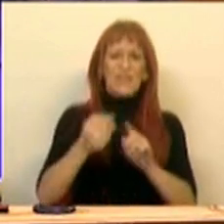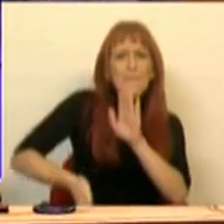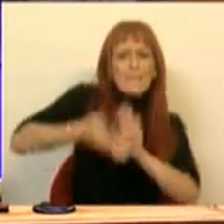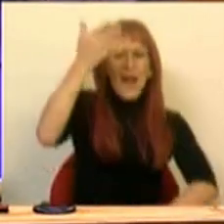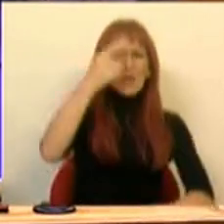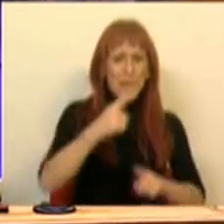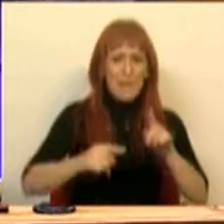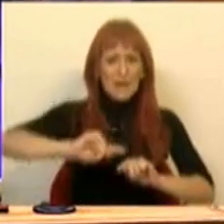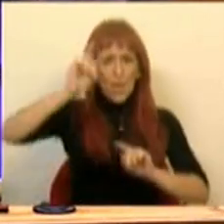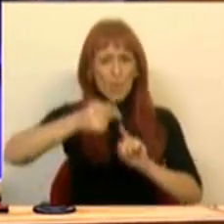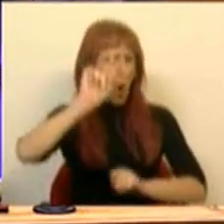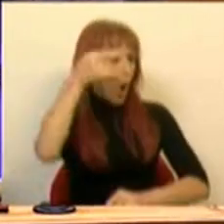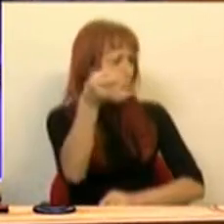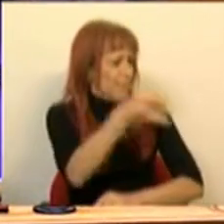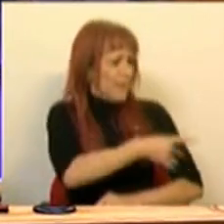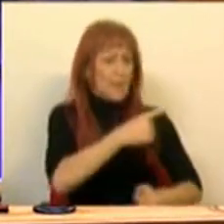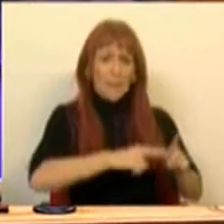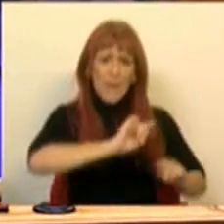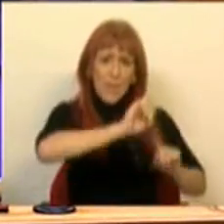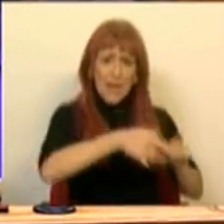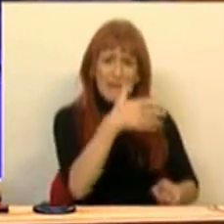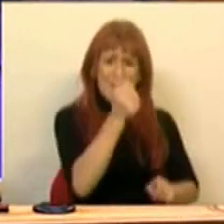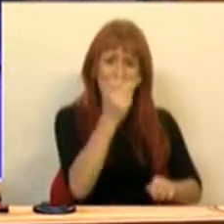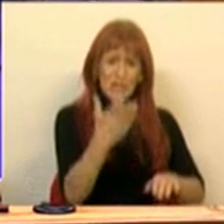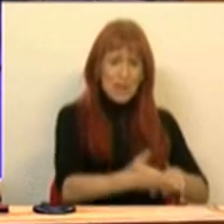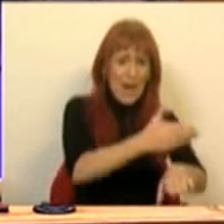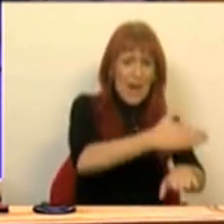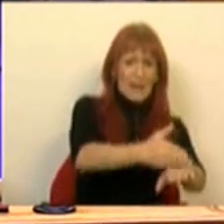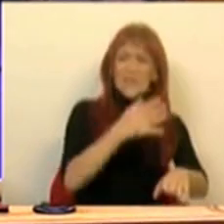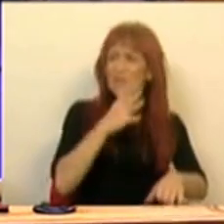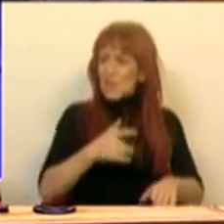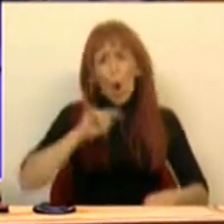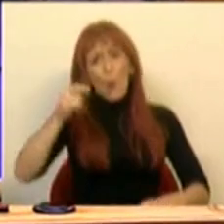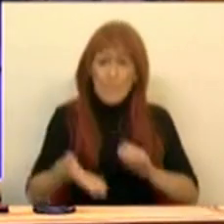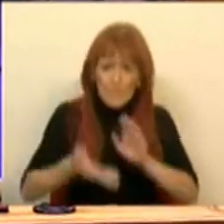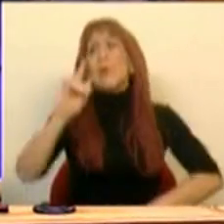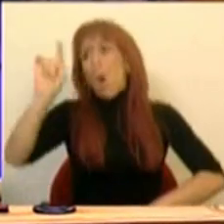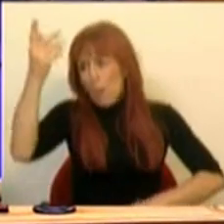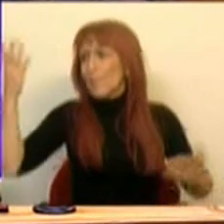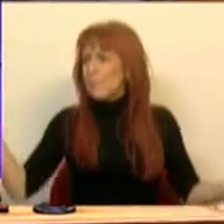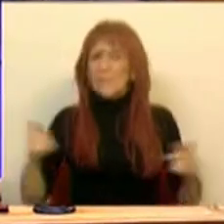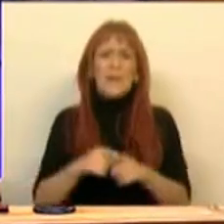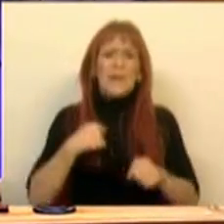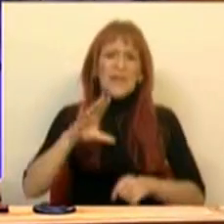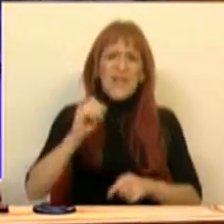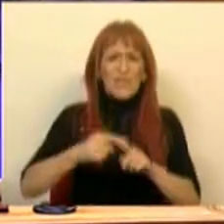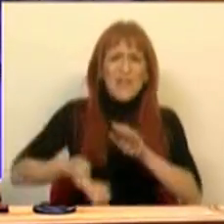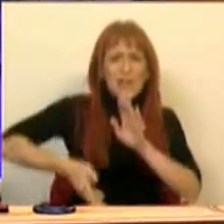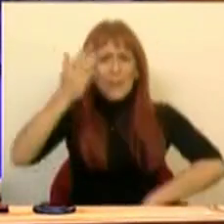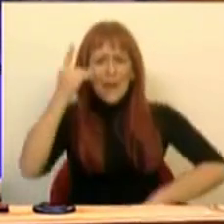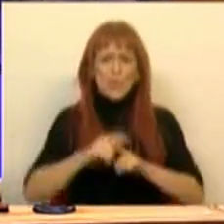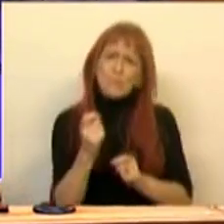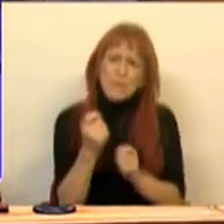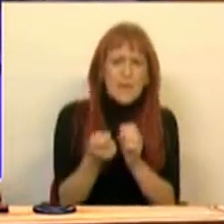mais em média anual do que a média anual dos 15 anos anteriores. Dirá, devia ser mais, devia. Mas olhe que 10 vezes mais